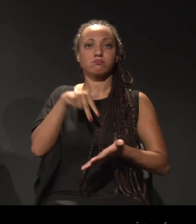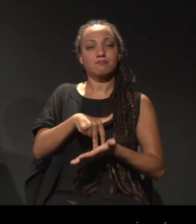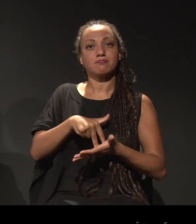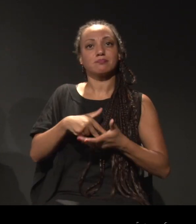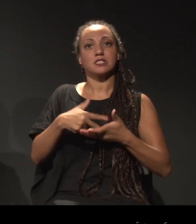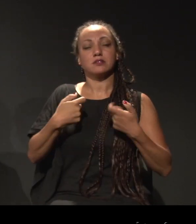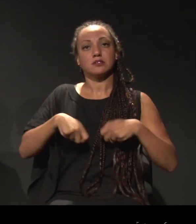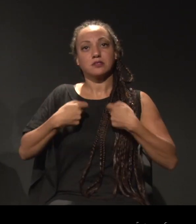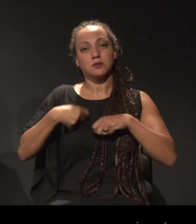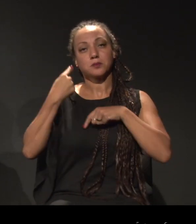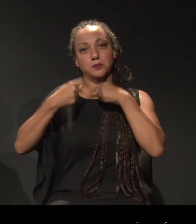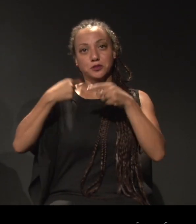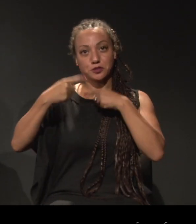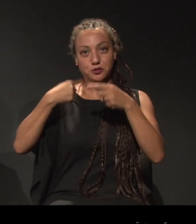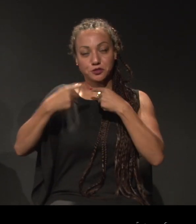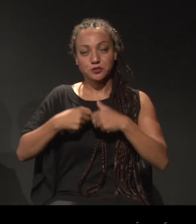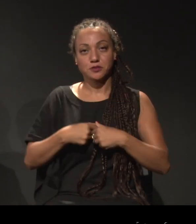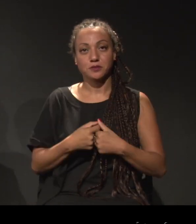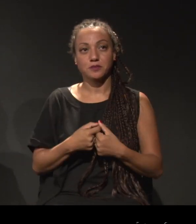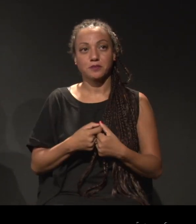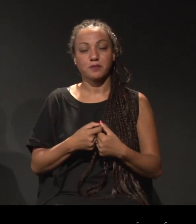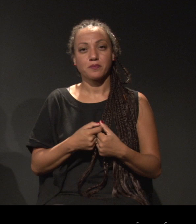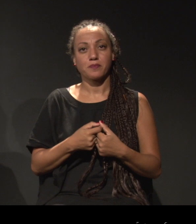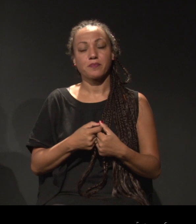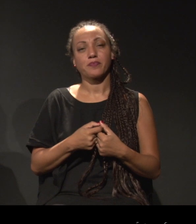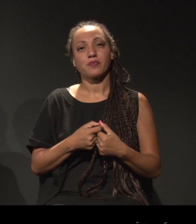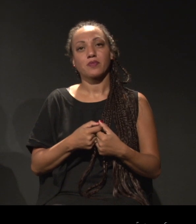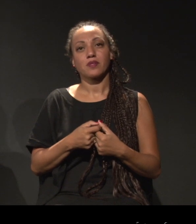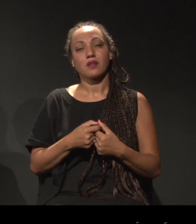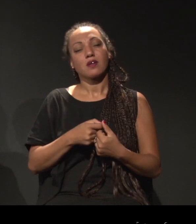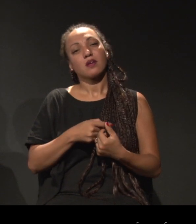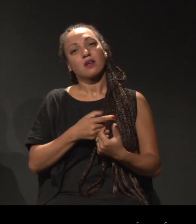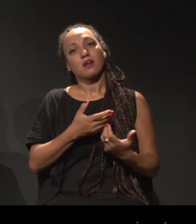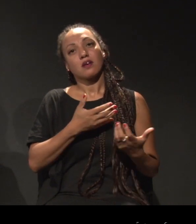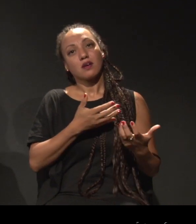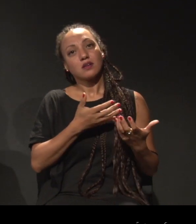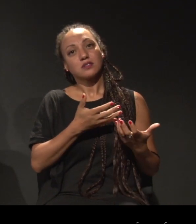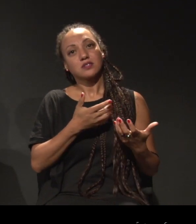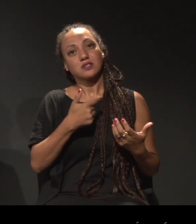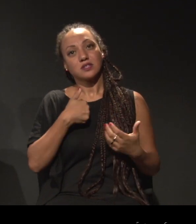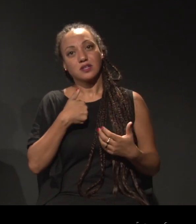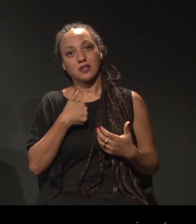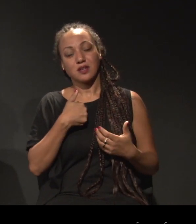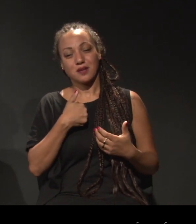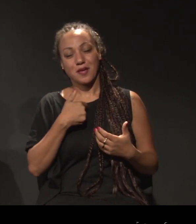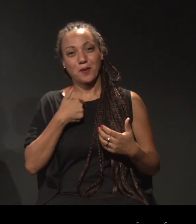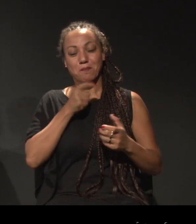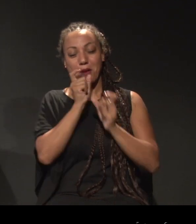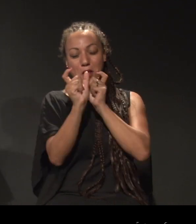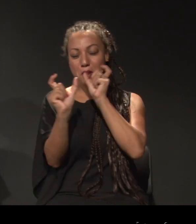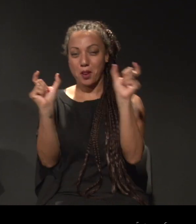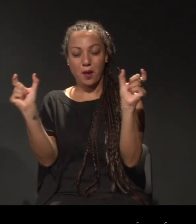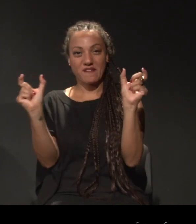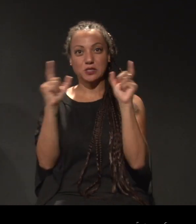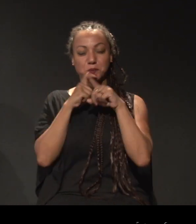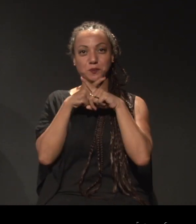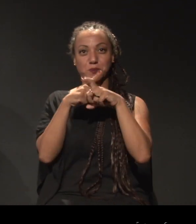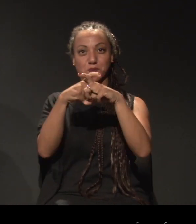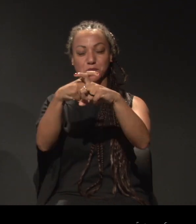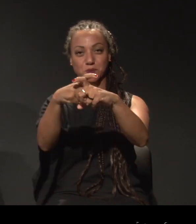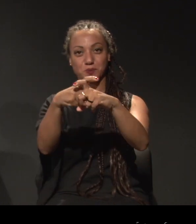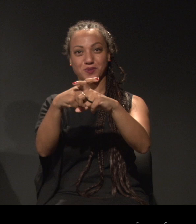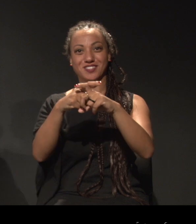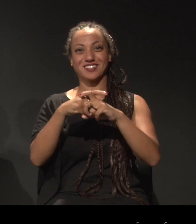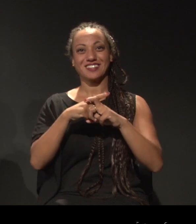E daí eu fiquei aqui no Trava Língua mais cedo, eles quis que eu isso com esse. É isso? Não sei, porque é a